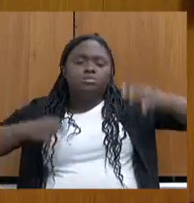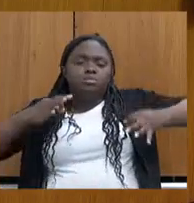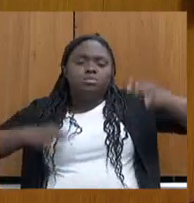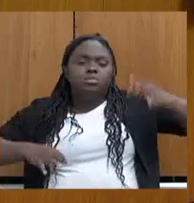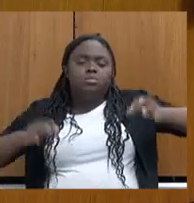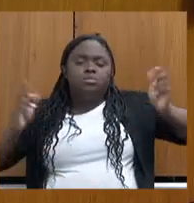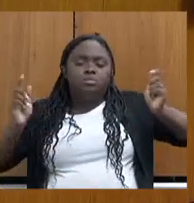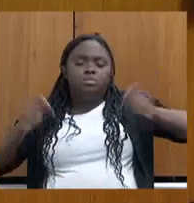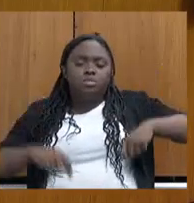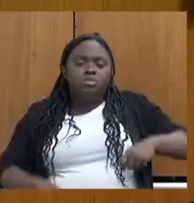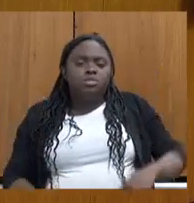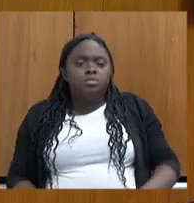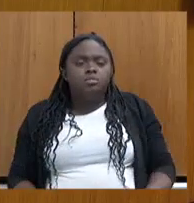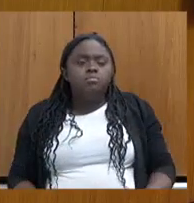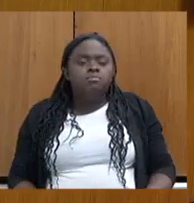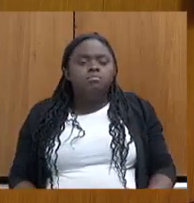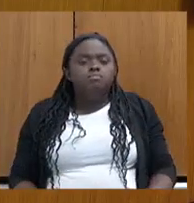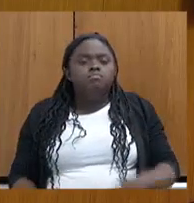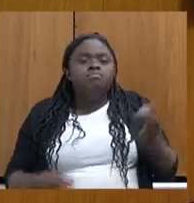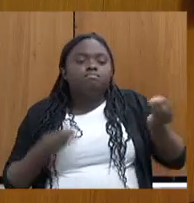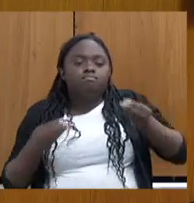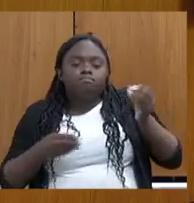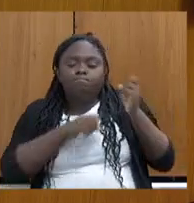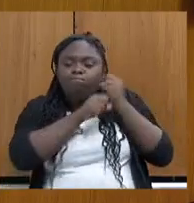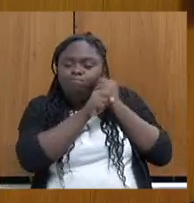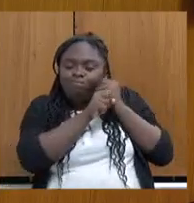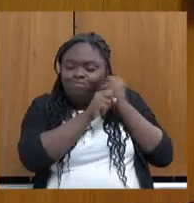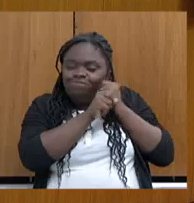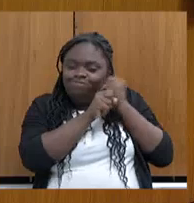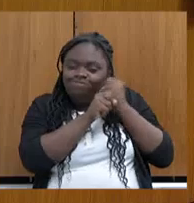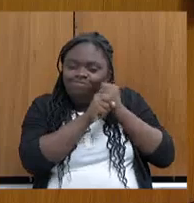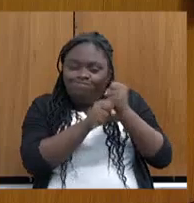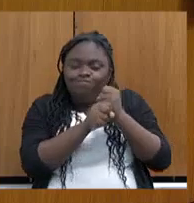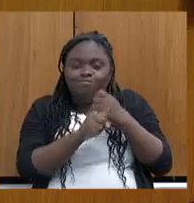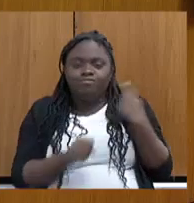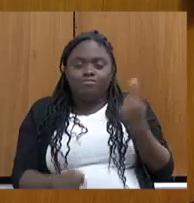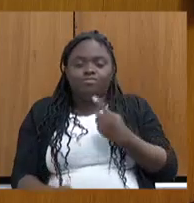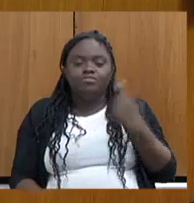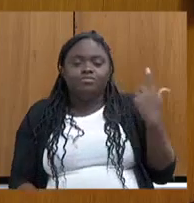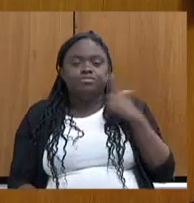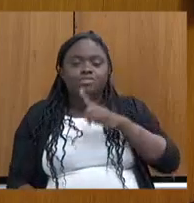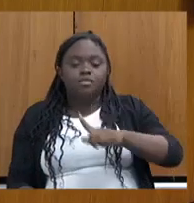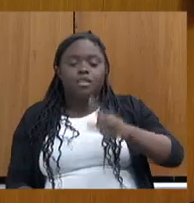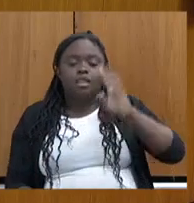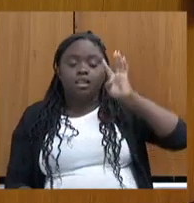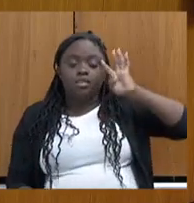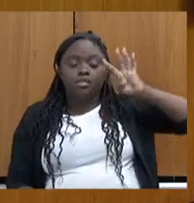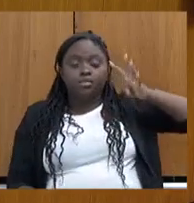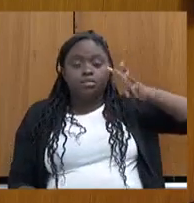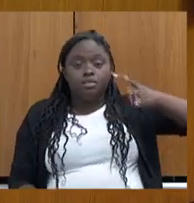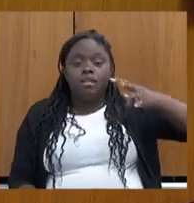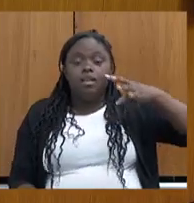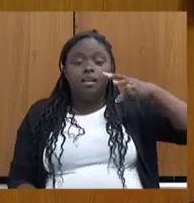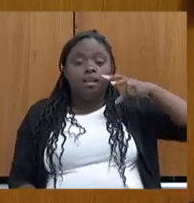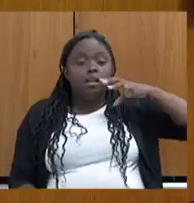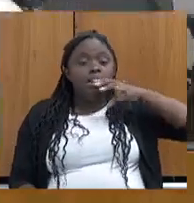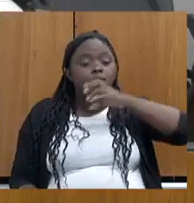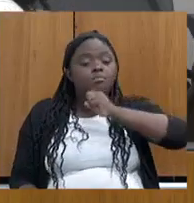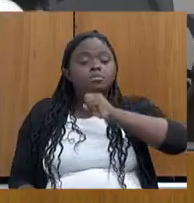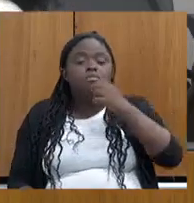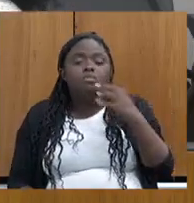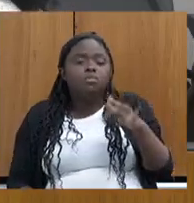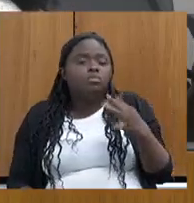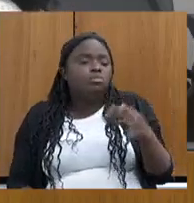podia ficar ali anos, e nós conseguimos resolver de forma extrajudicial, sem mortes, sem